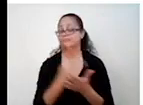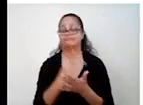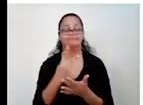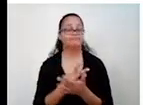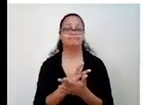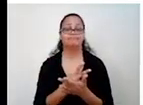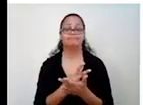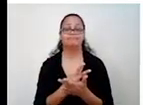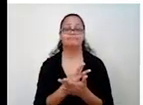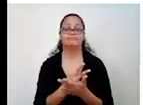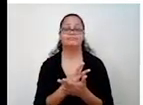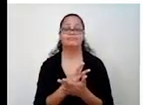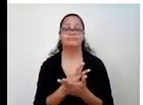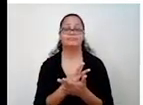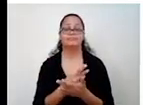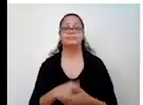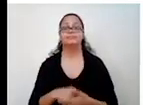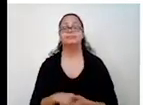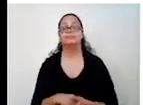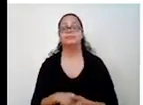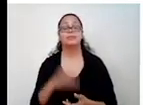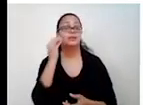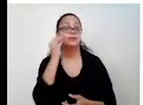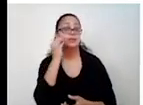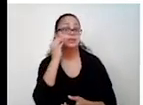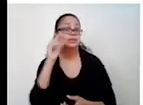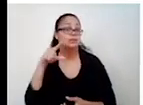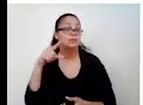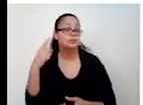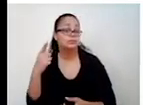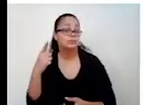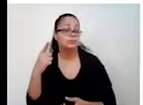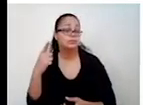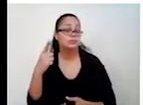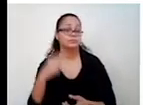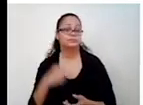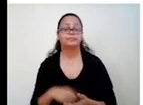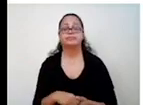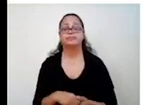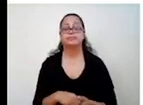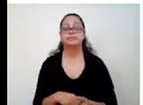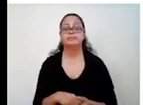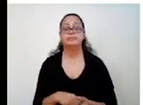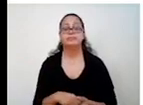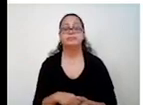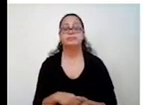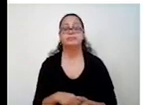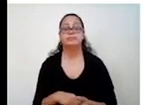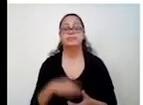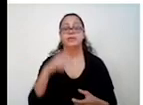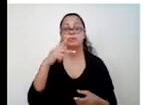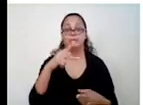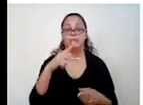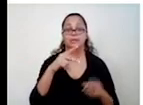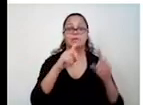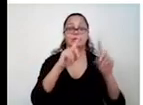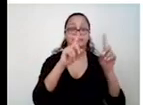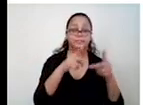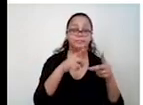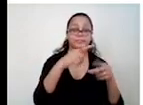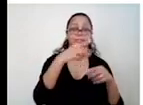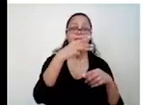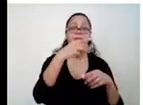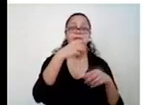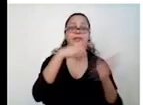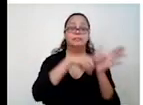E tinha que dar menos 9. Então, eu vou testar outros números. Vou testar o 3 e o 6. Ó. Menos com menos dá mais. 3 vezes